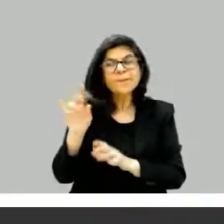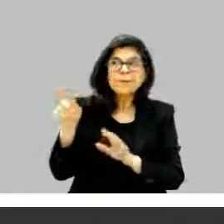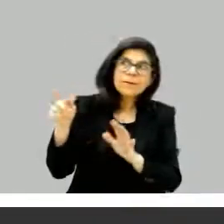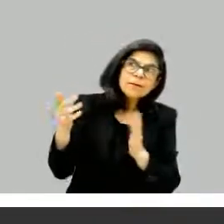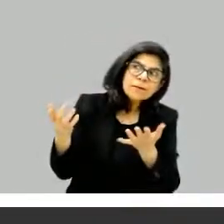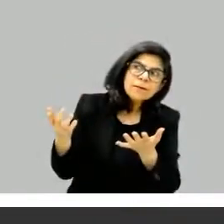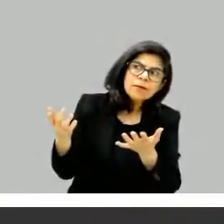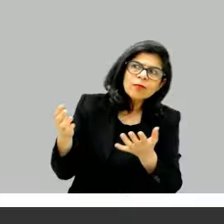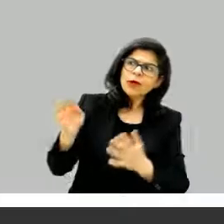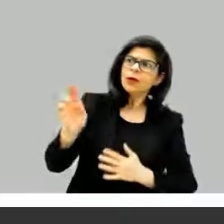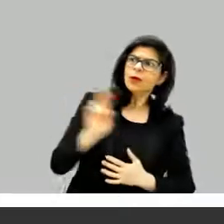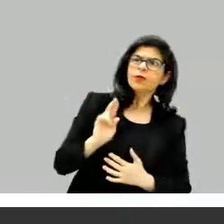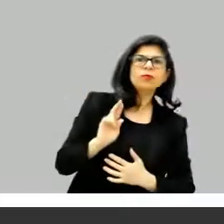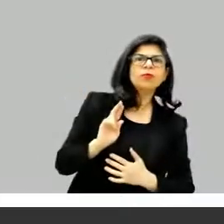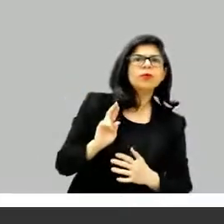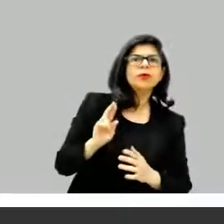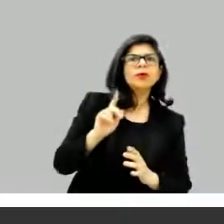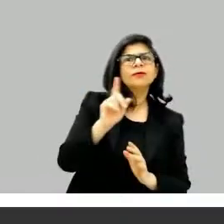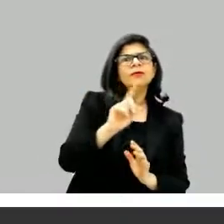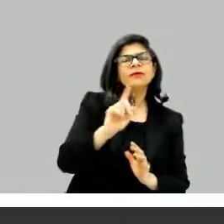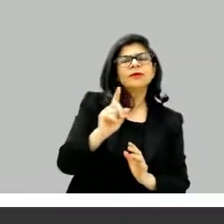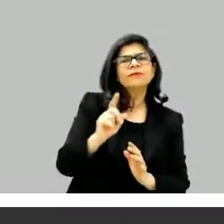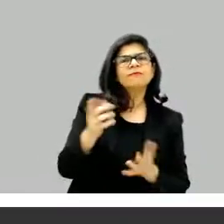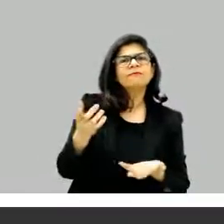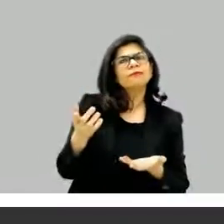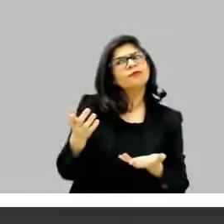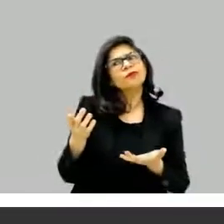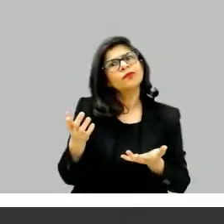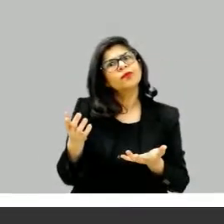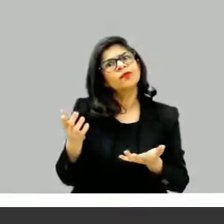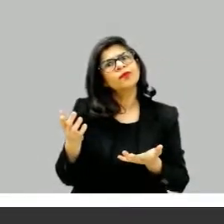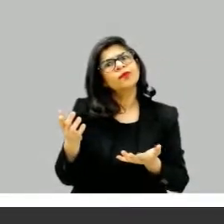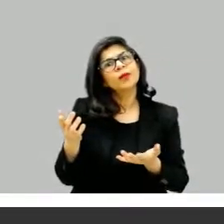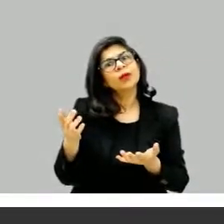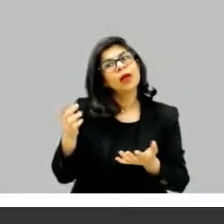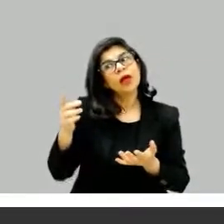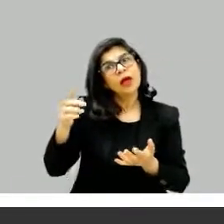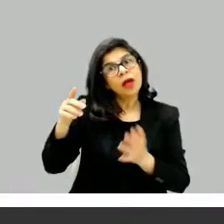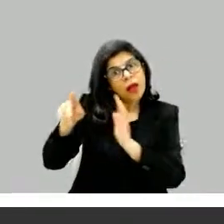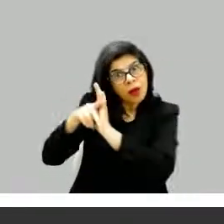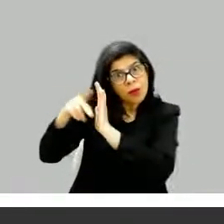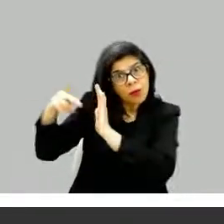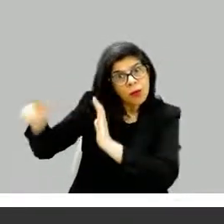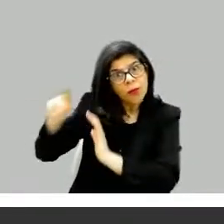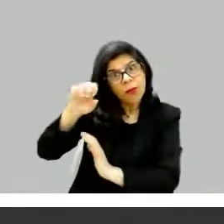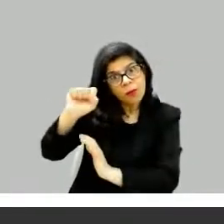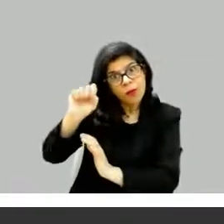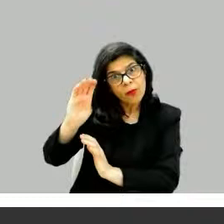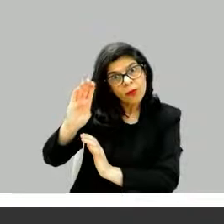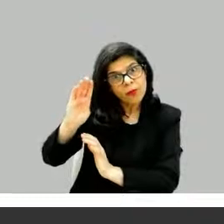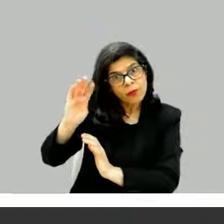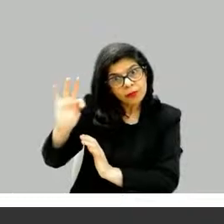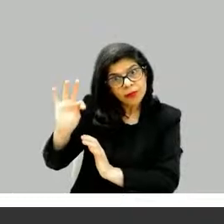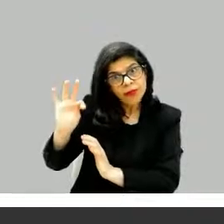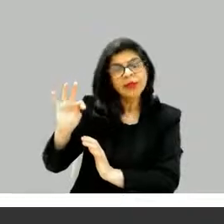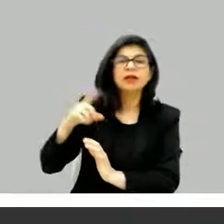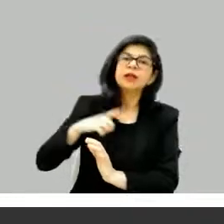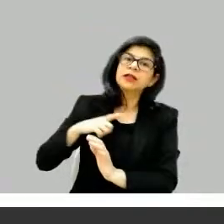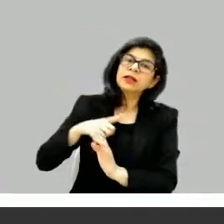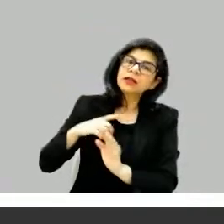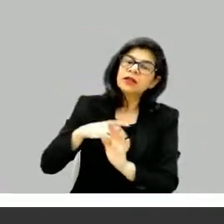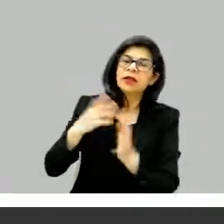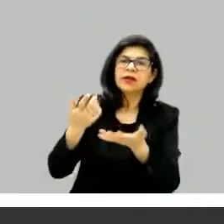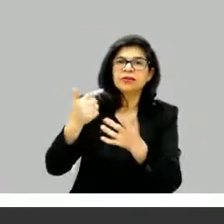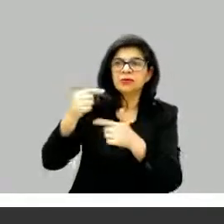não, não teve jeito. Então eu fiz uma estrutura, eles tinham uma estrutura meio clássica de três atos. E na